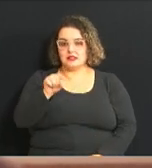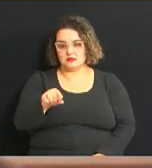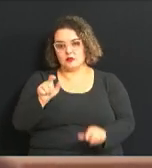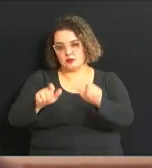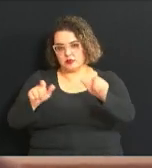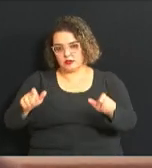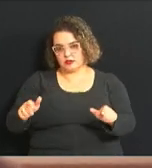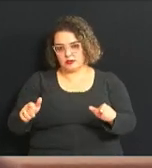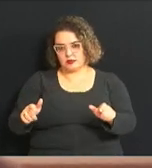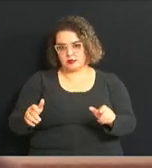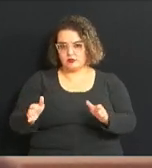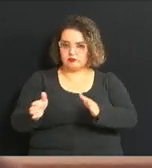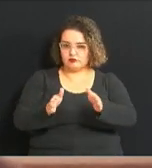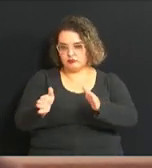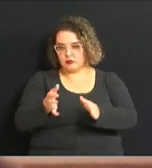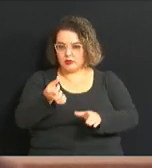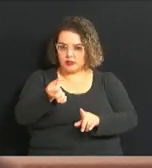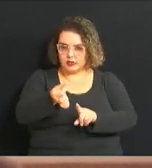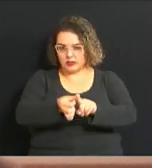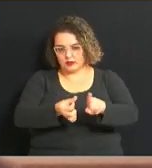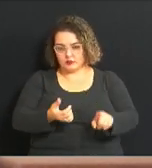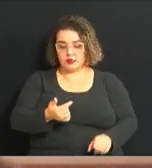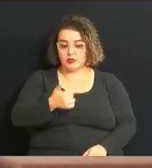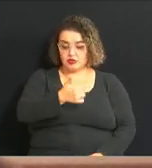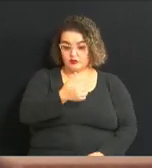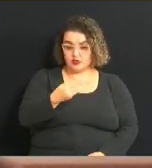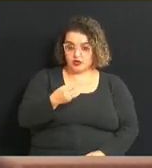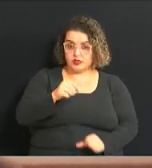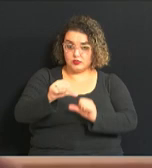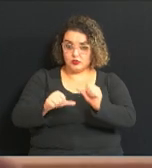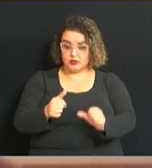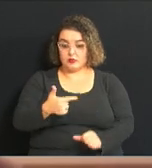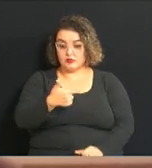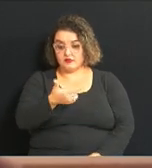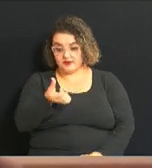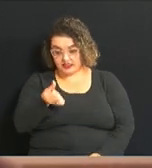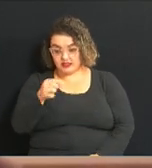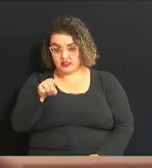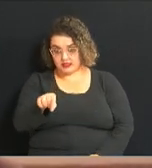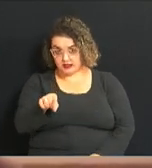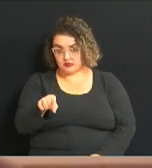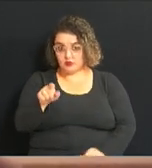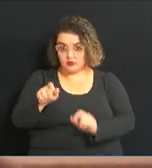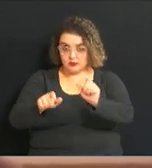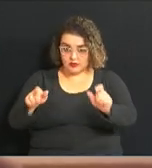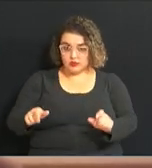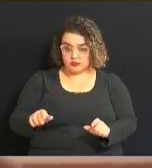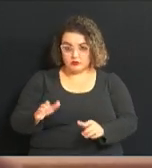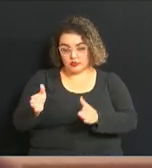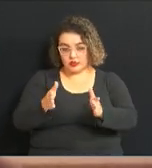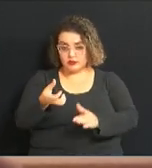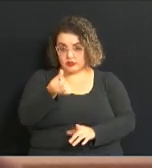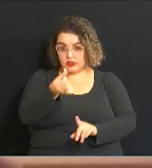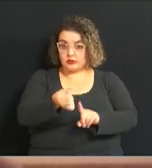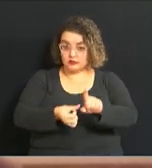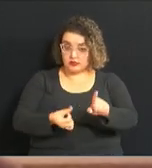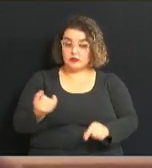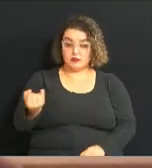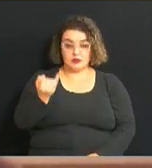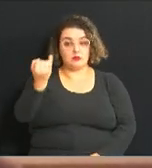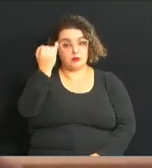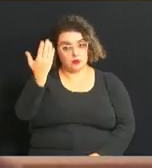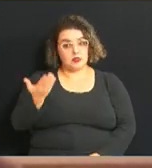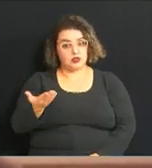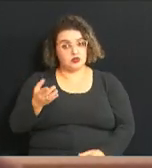de até seis meses. Então, de 23 para 26, por um período de até seis meses. Então, é extremamente importante, né? Você vai estar